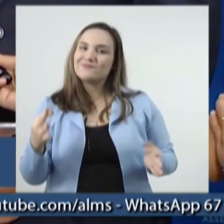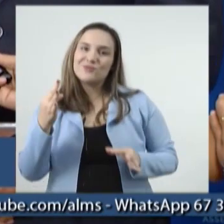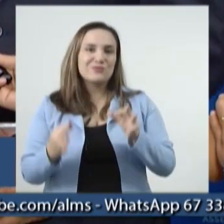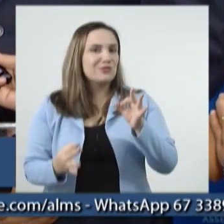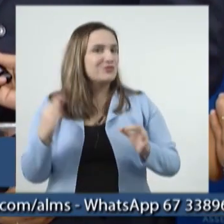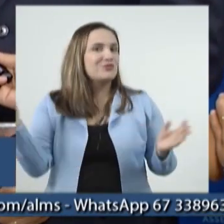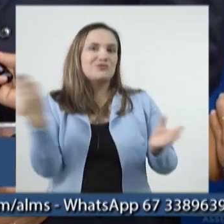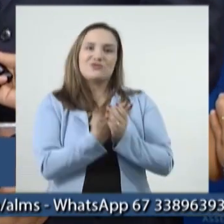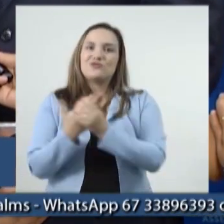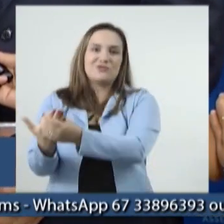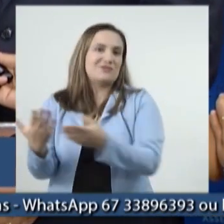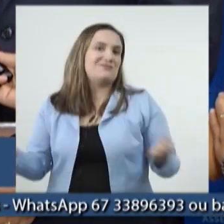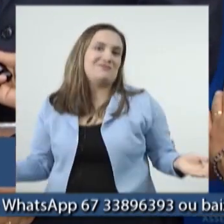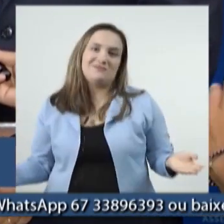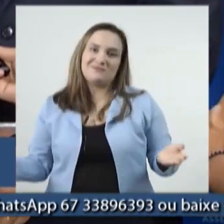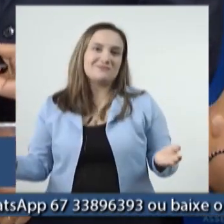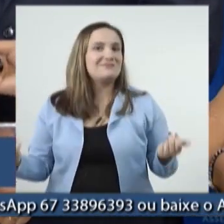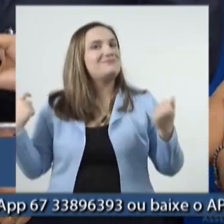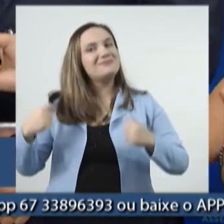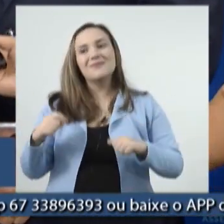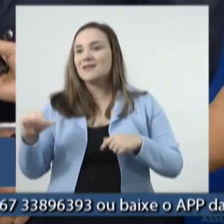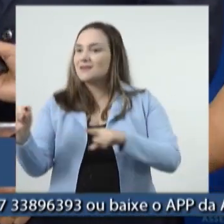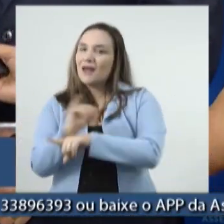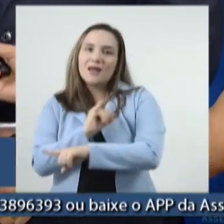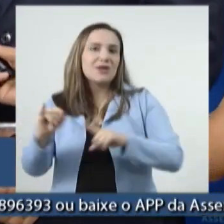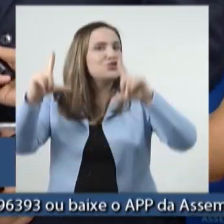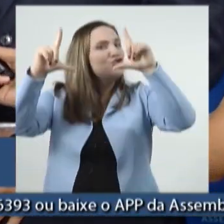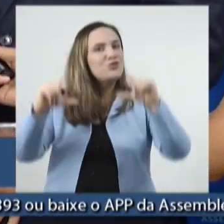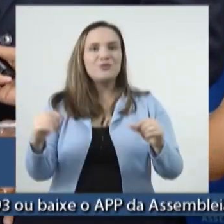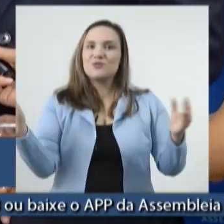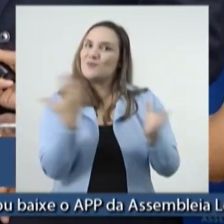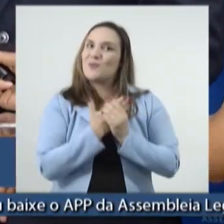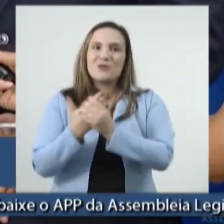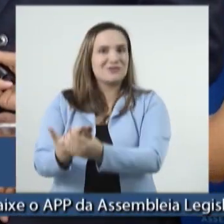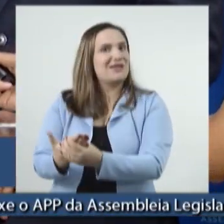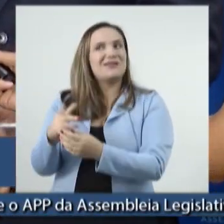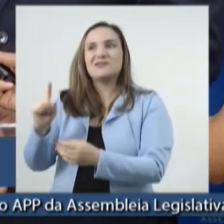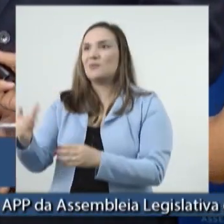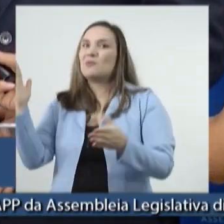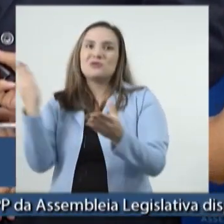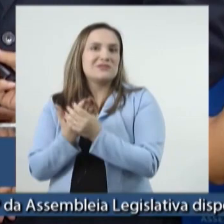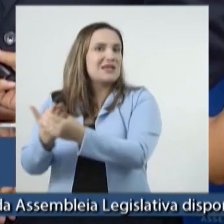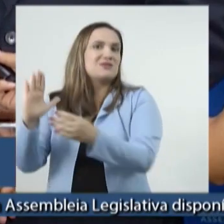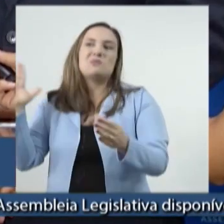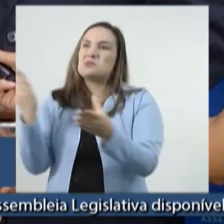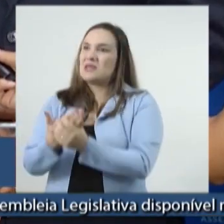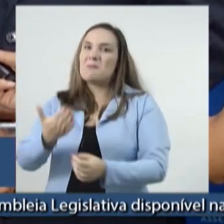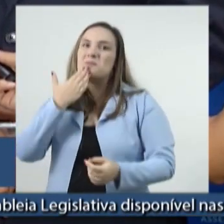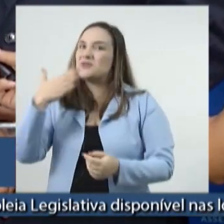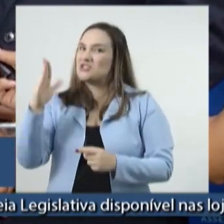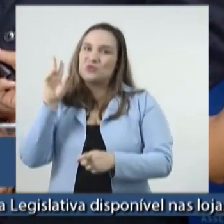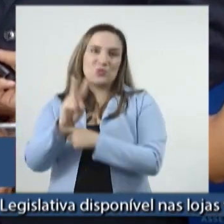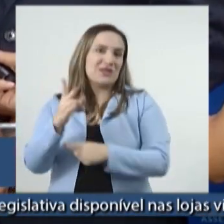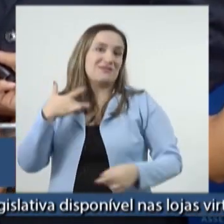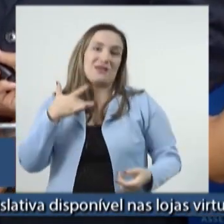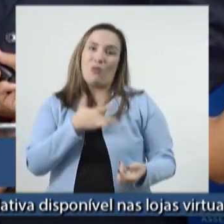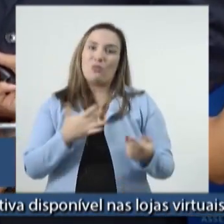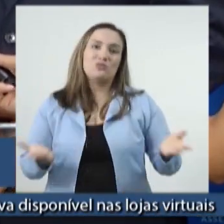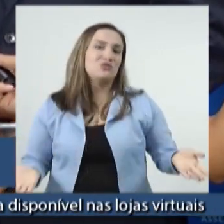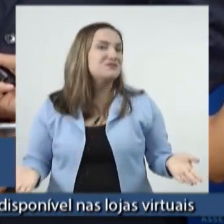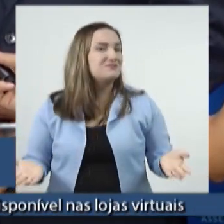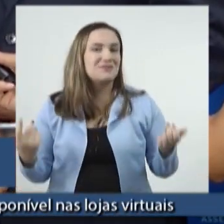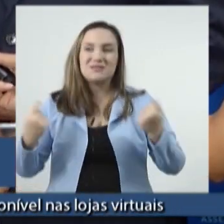judicialização. Nós precisamos criar mecanismos para evitar isso, criando alternativa para que essas